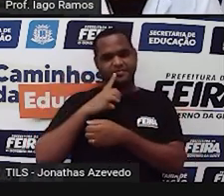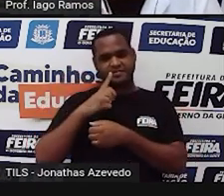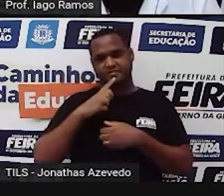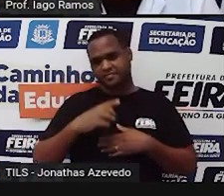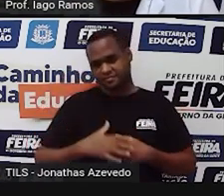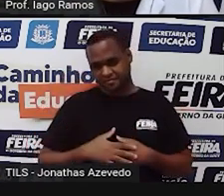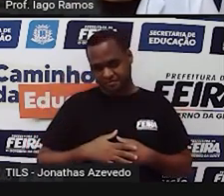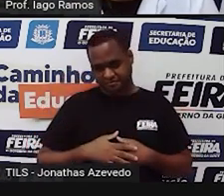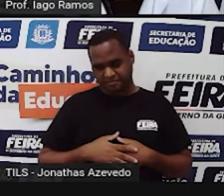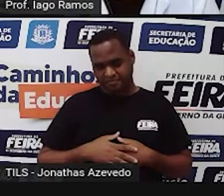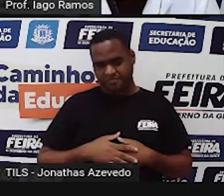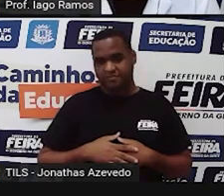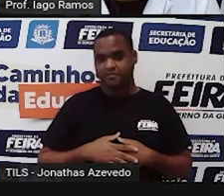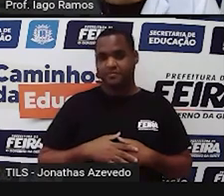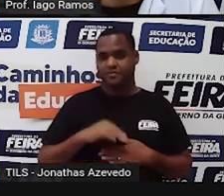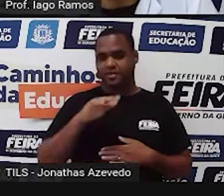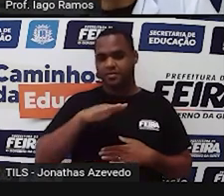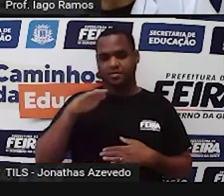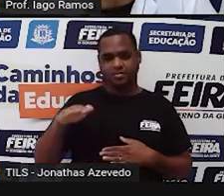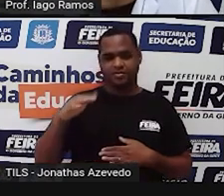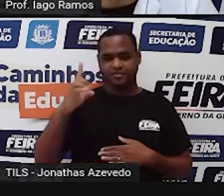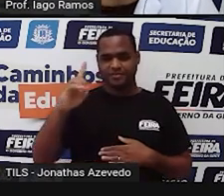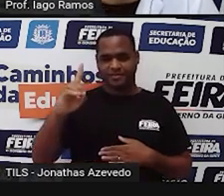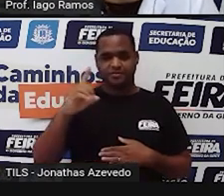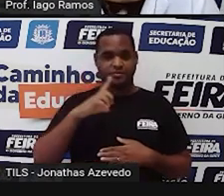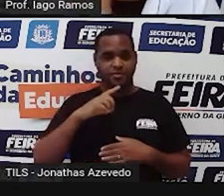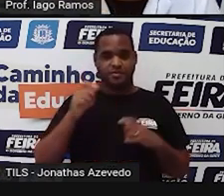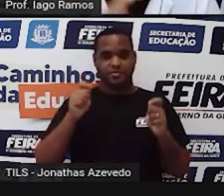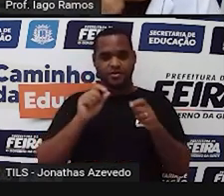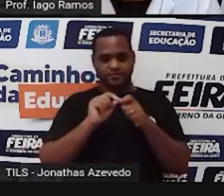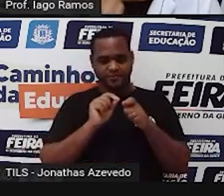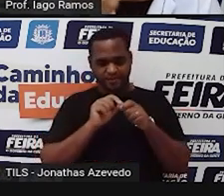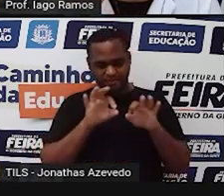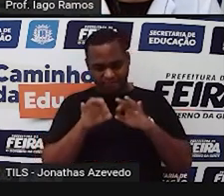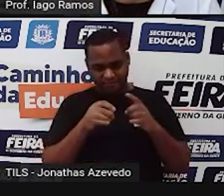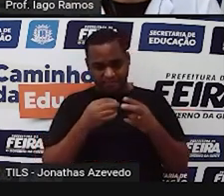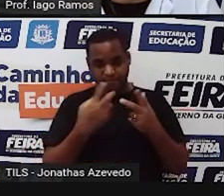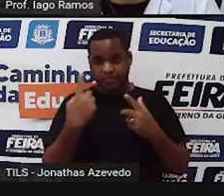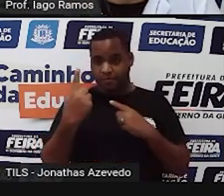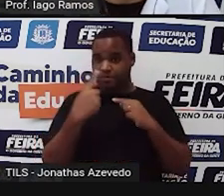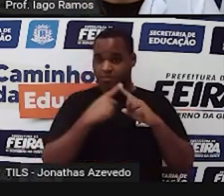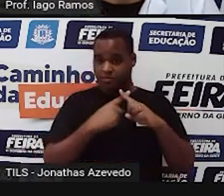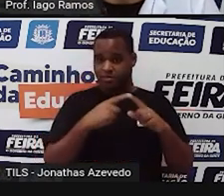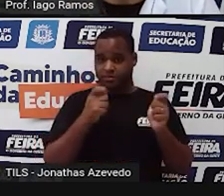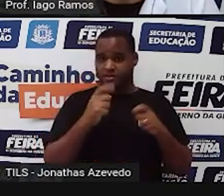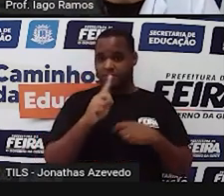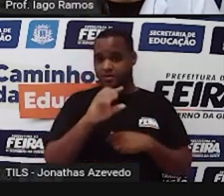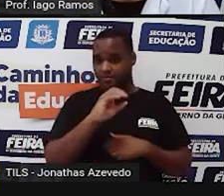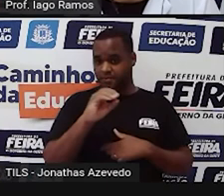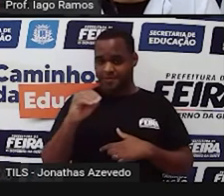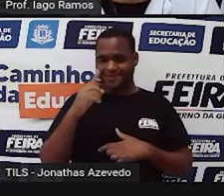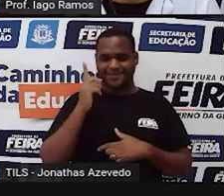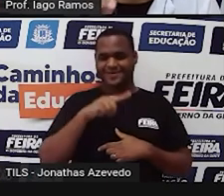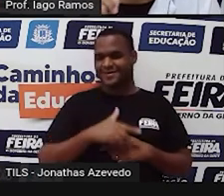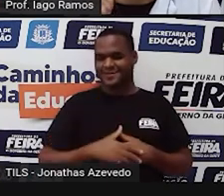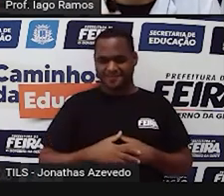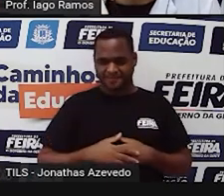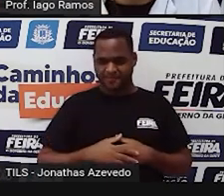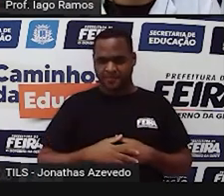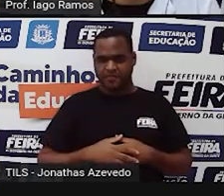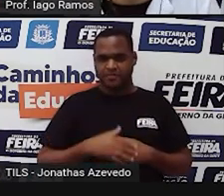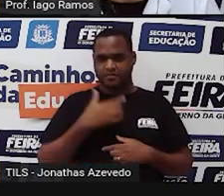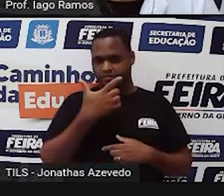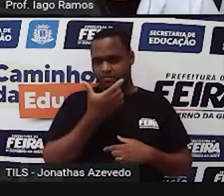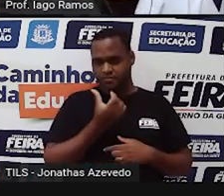Um pulinho só para a direita vai fazer apenas uma multiplicação por mil. Então, a gente vai pegar aquele